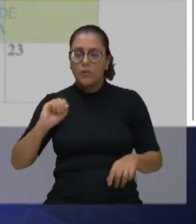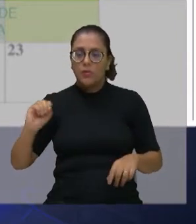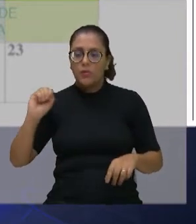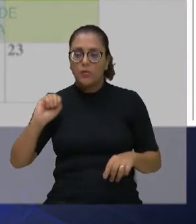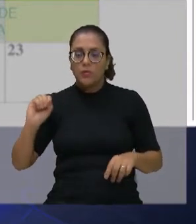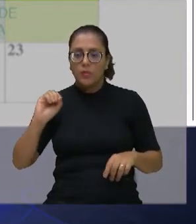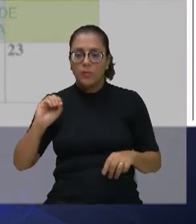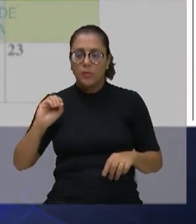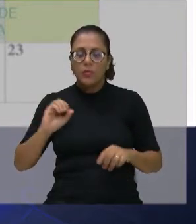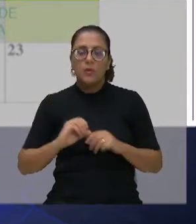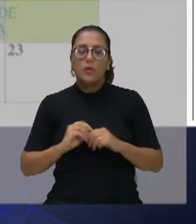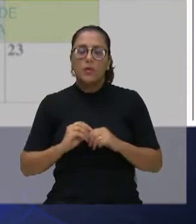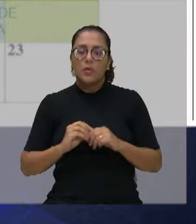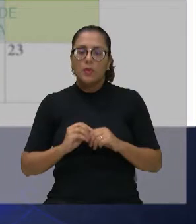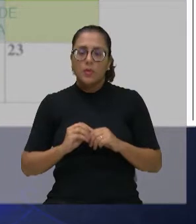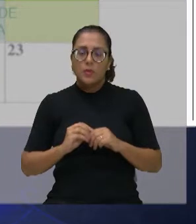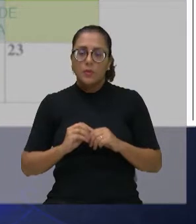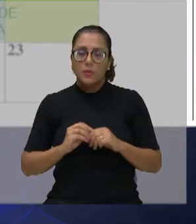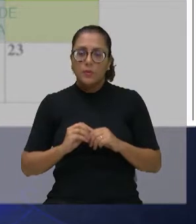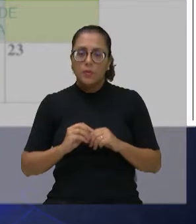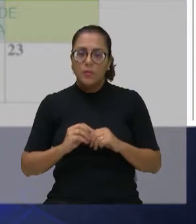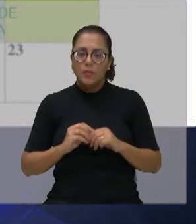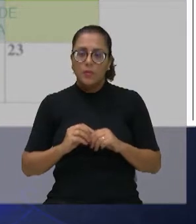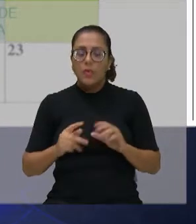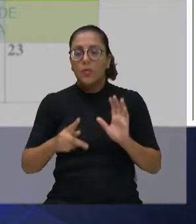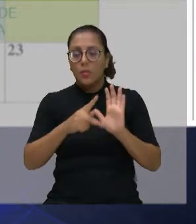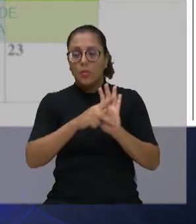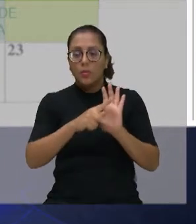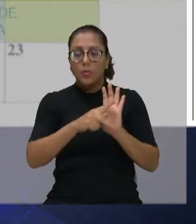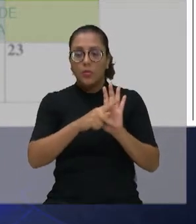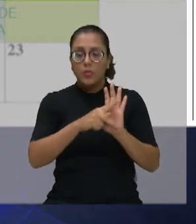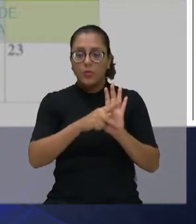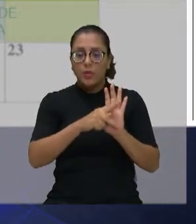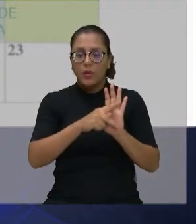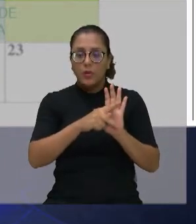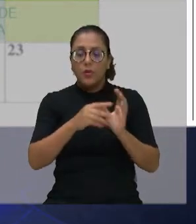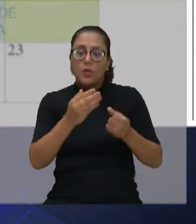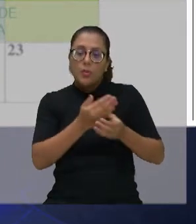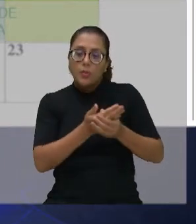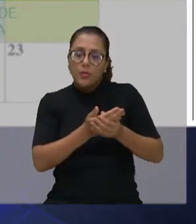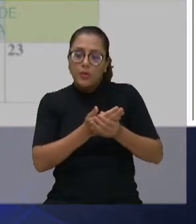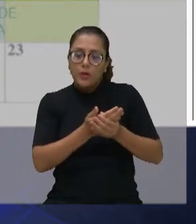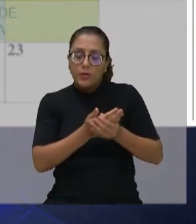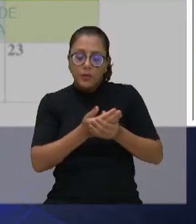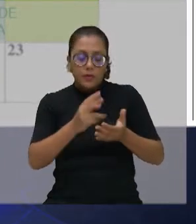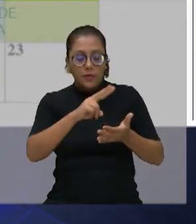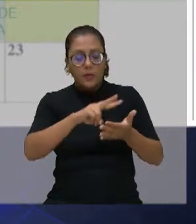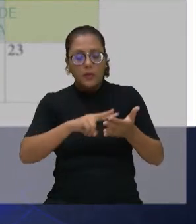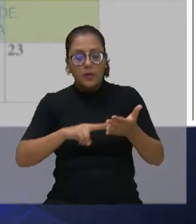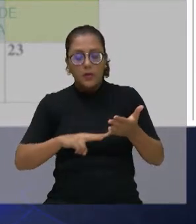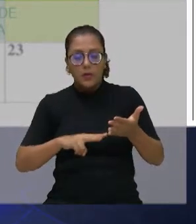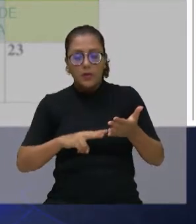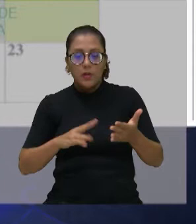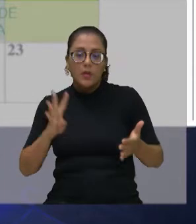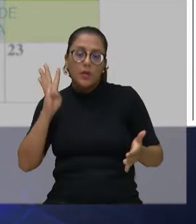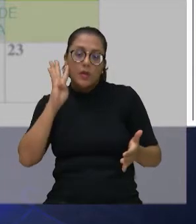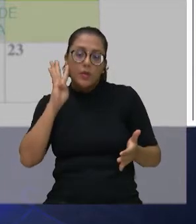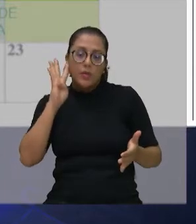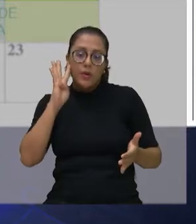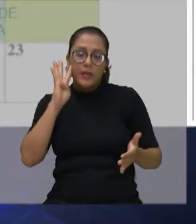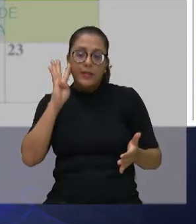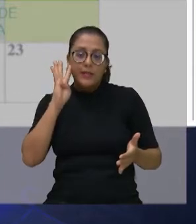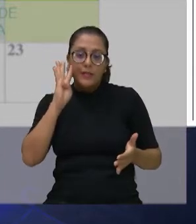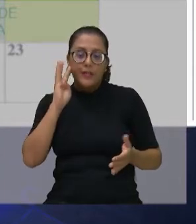nós podemos ter um projeto que ele será lido, encaminhado para essa casa, lido na quarta-feira, no dia 7.